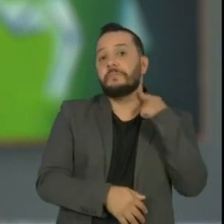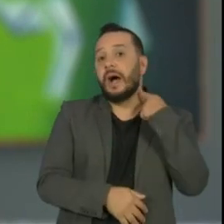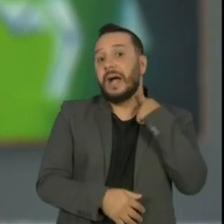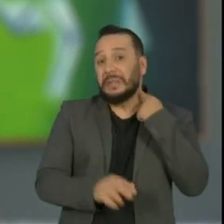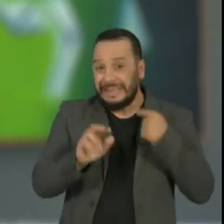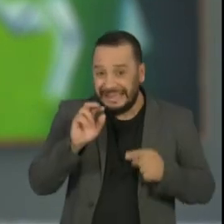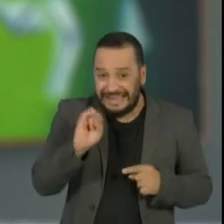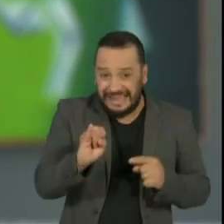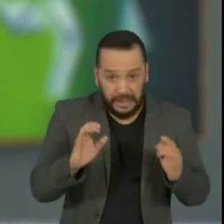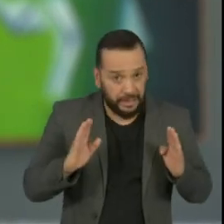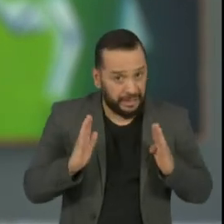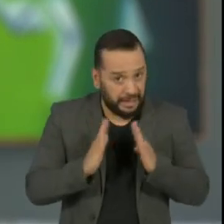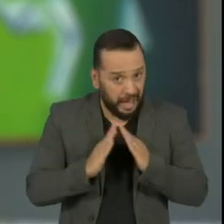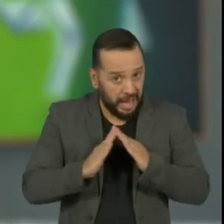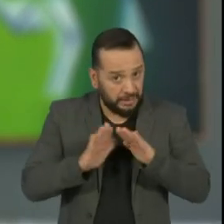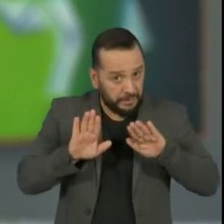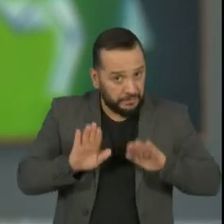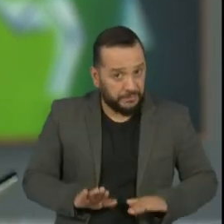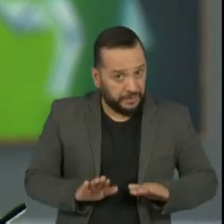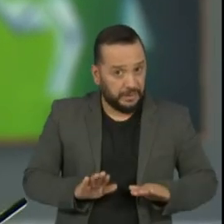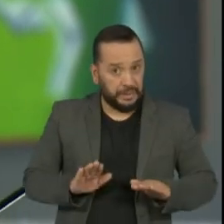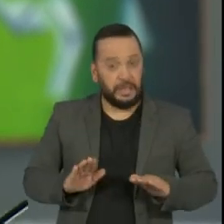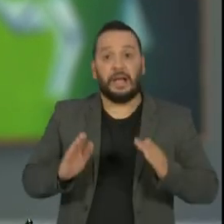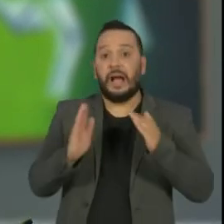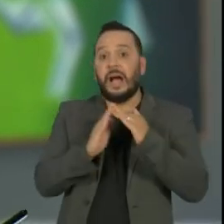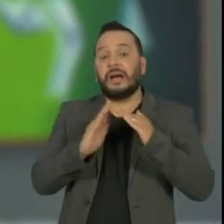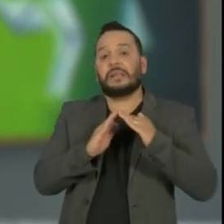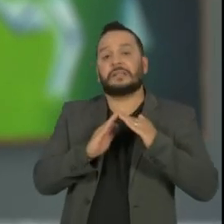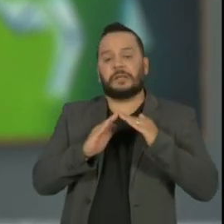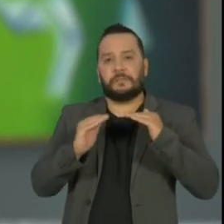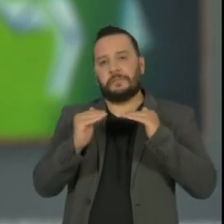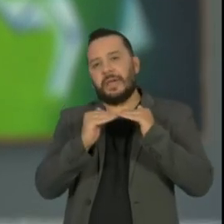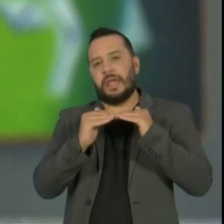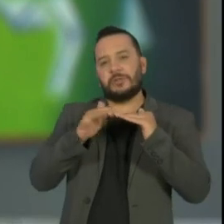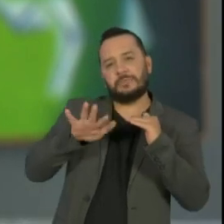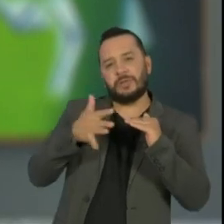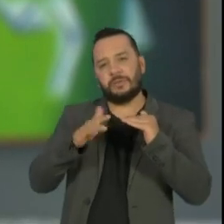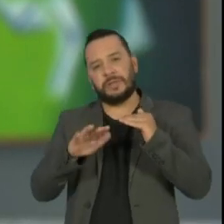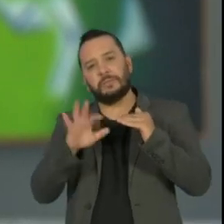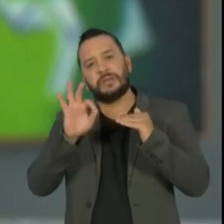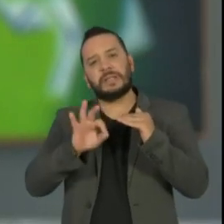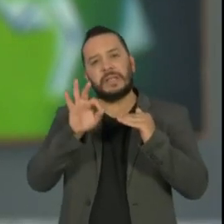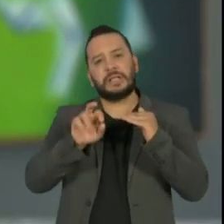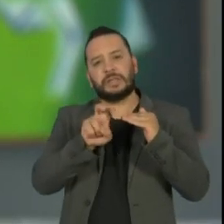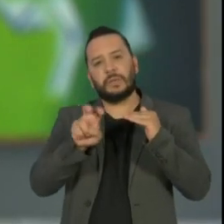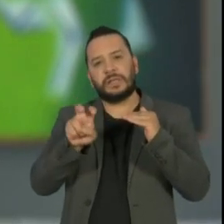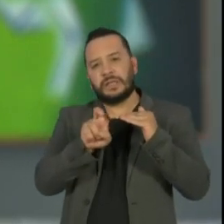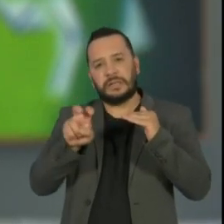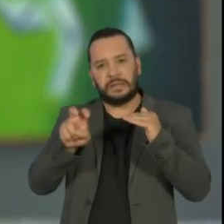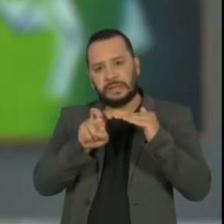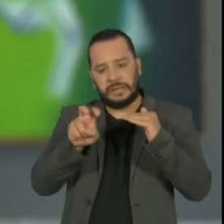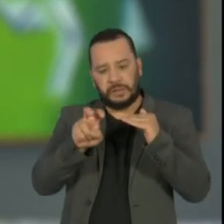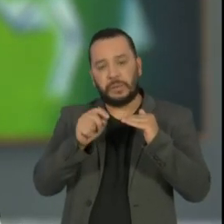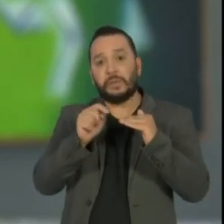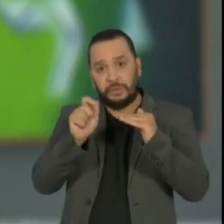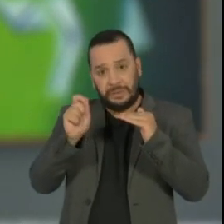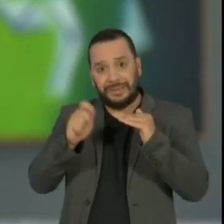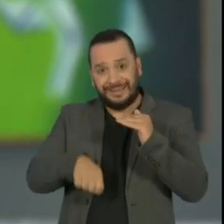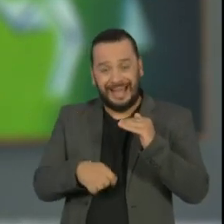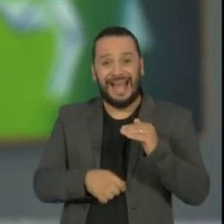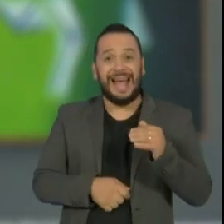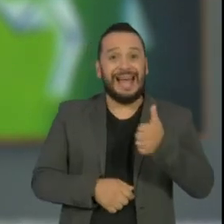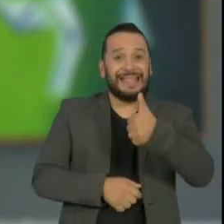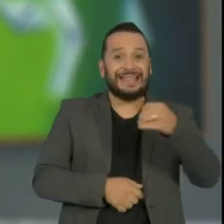adesão à quarentena ficar em torno de 55%, São Paulo pode ter 100 mil